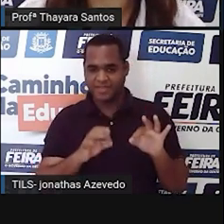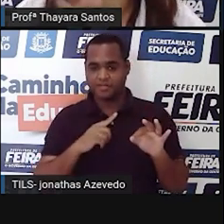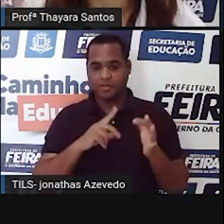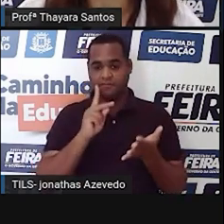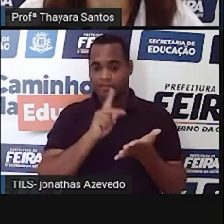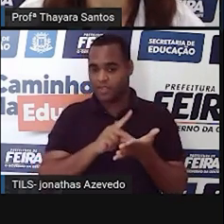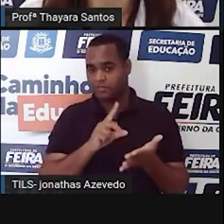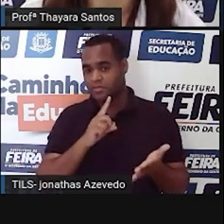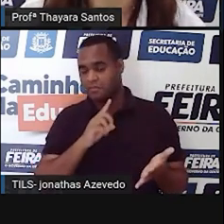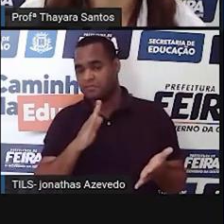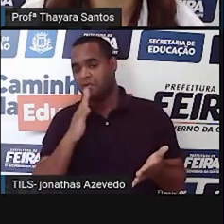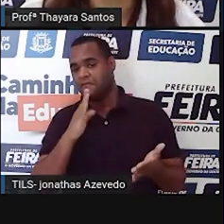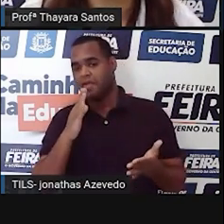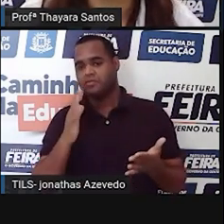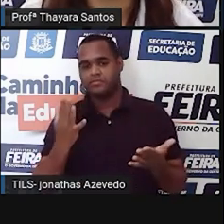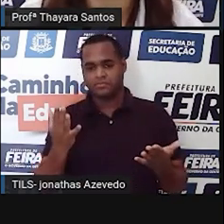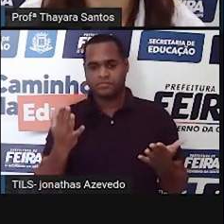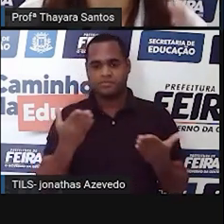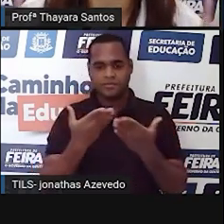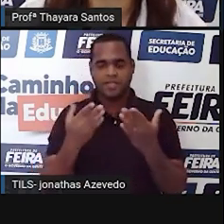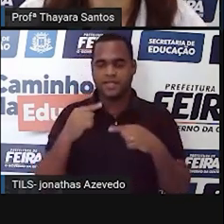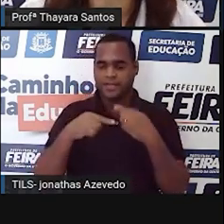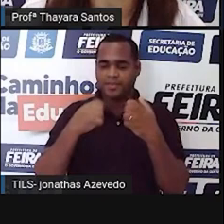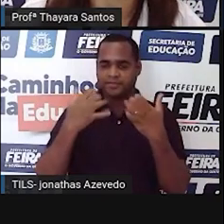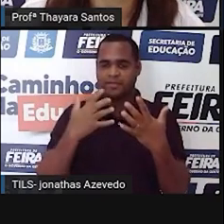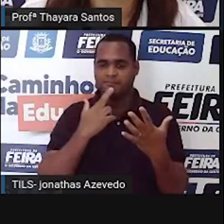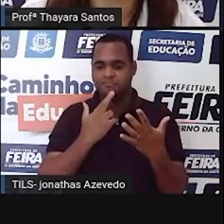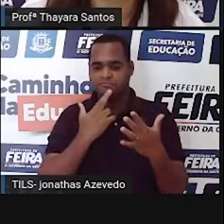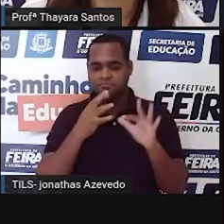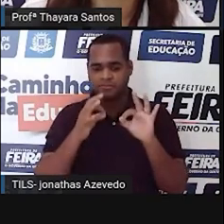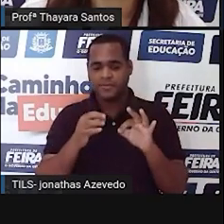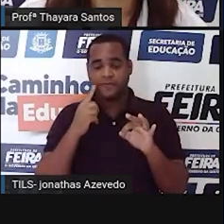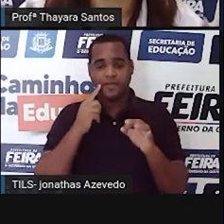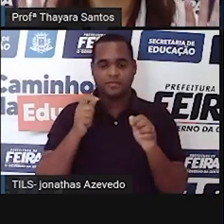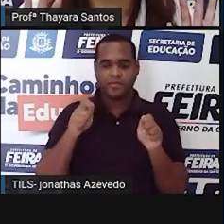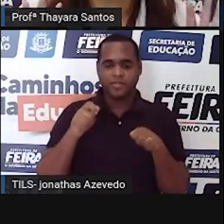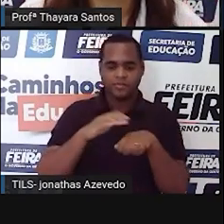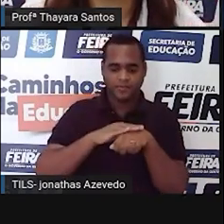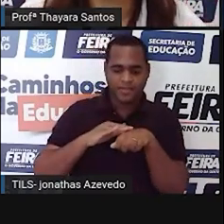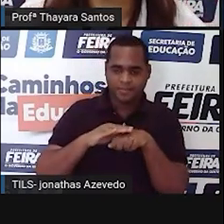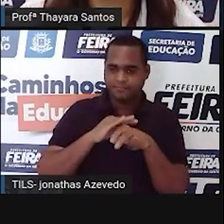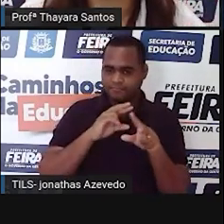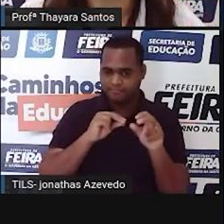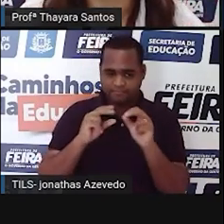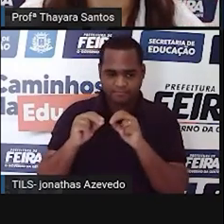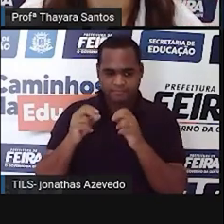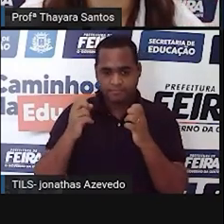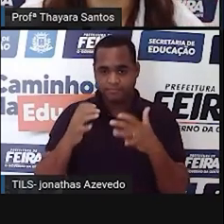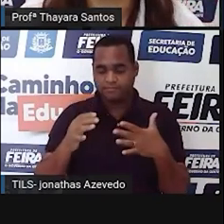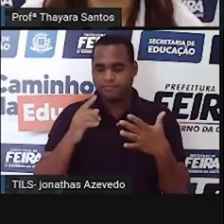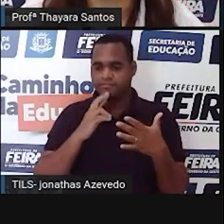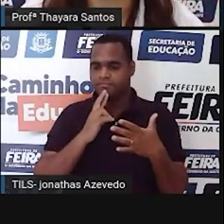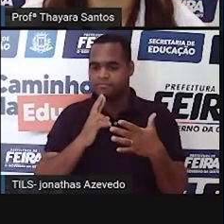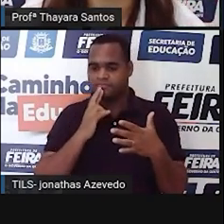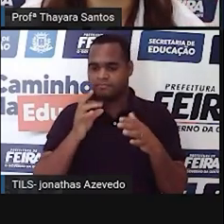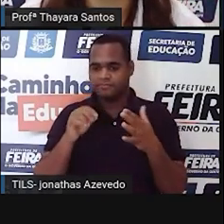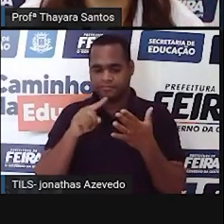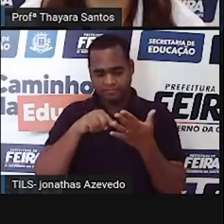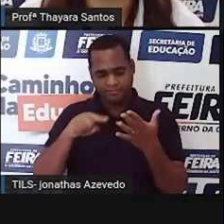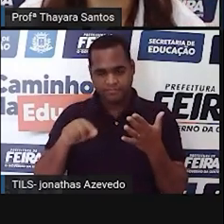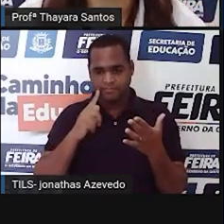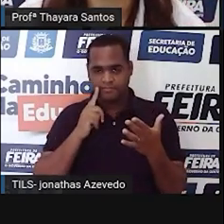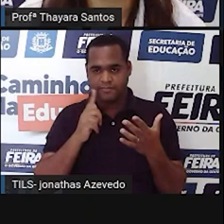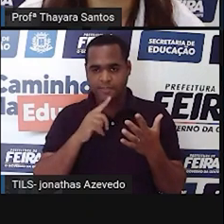verdadeira, e depois a gente vai conferir essas respostas e conversar um pouquinho sobre elas. Então, peguem aí o material de vocês para a gente poder